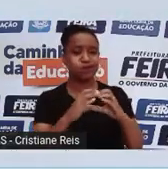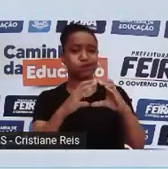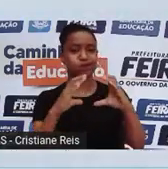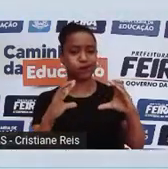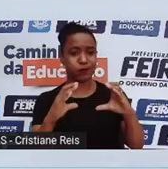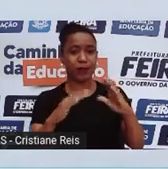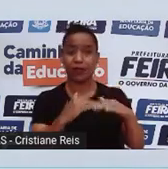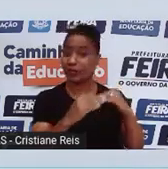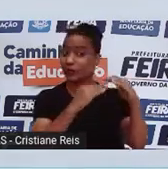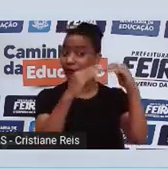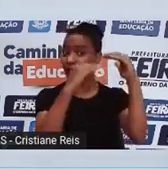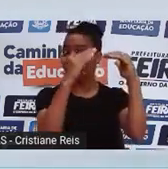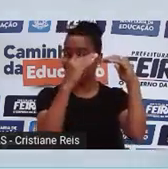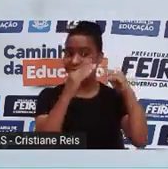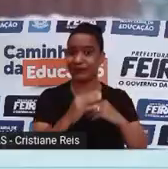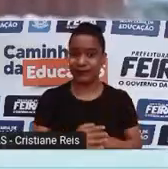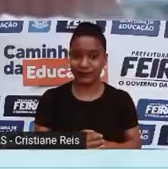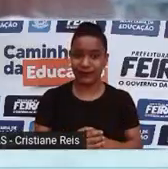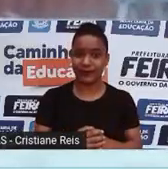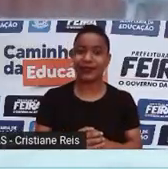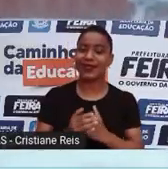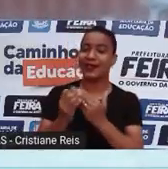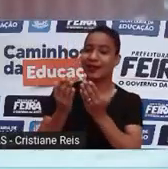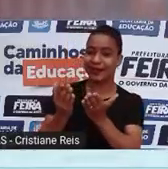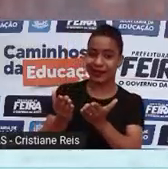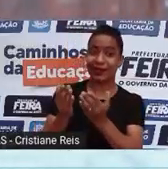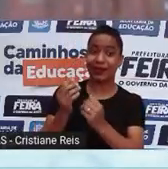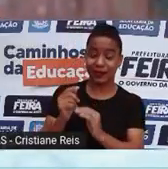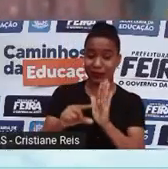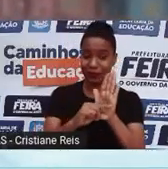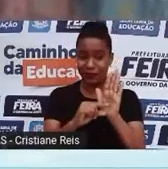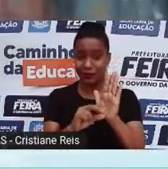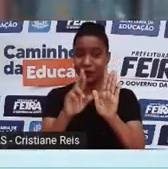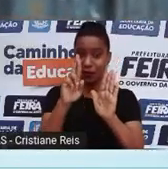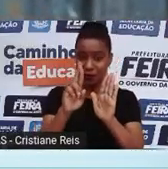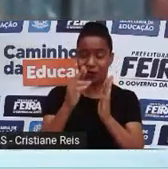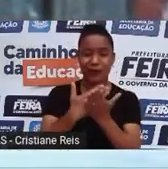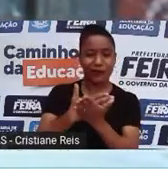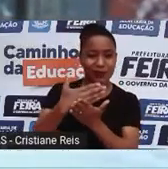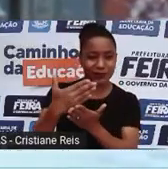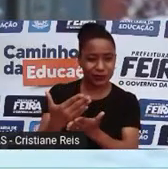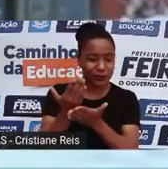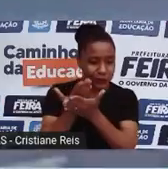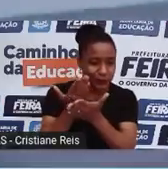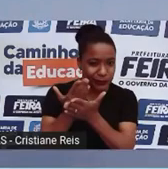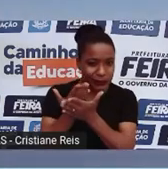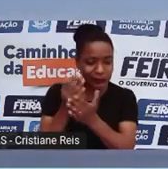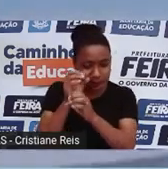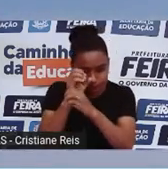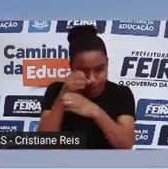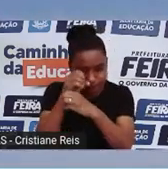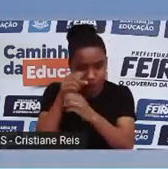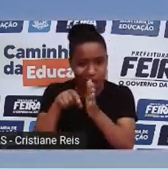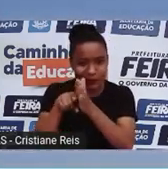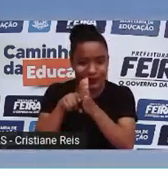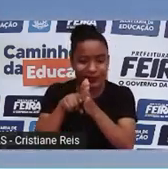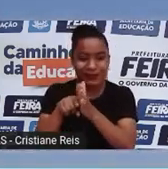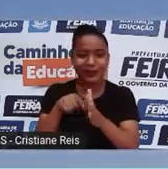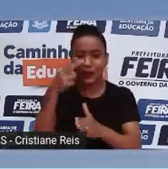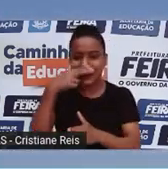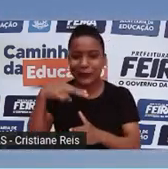Quando o Sergei Zimov começou a falar em mamutes, muita gente achou que era coisa de maluco. Até o grande